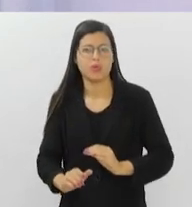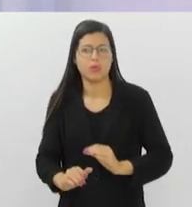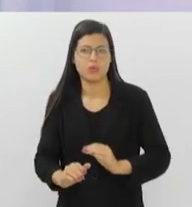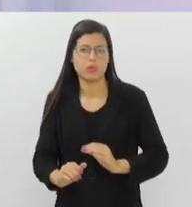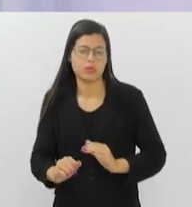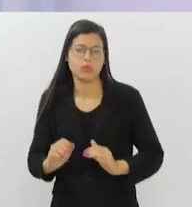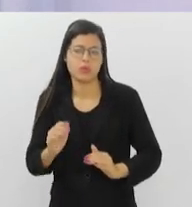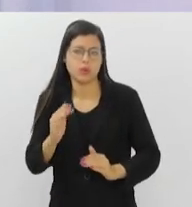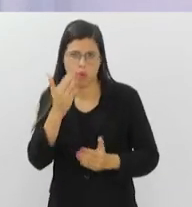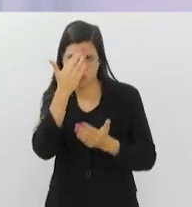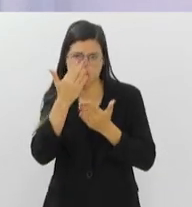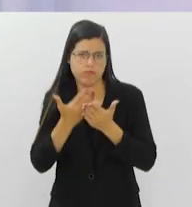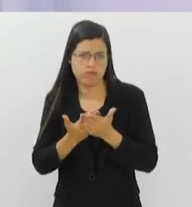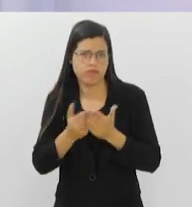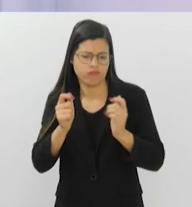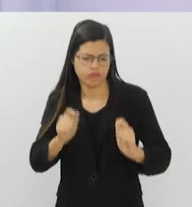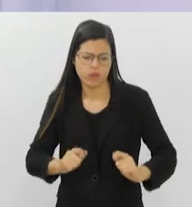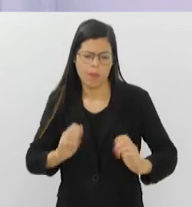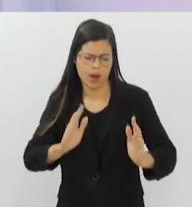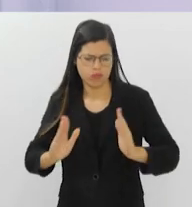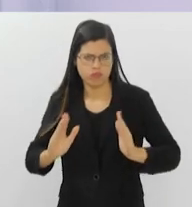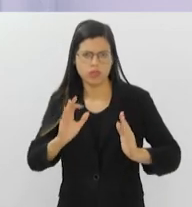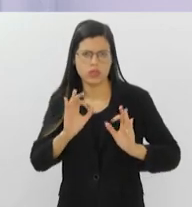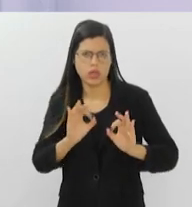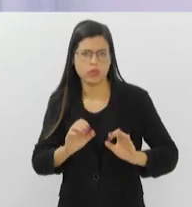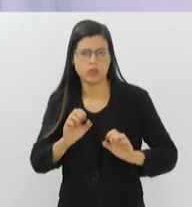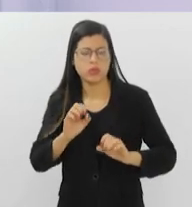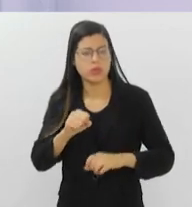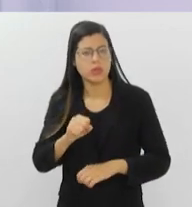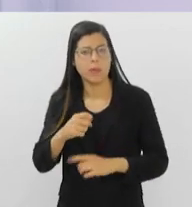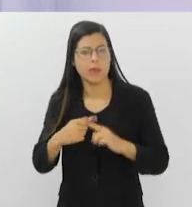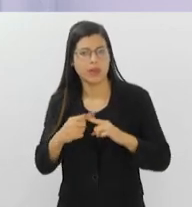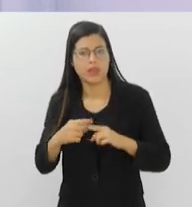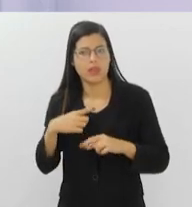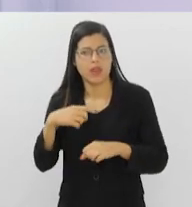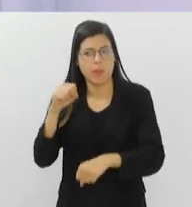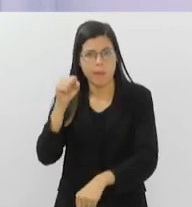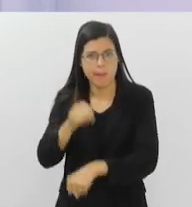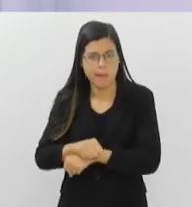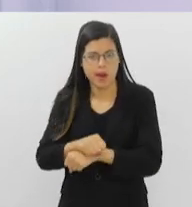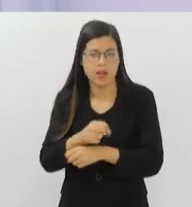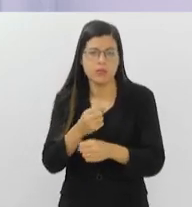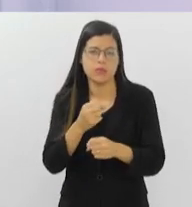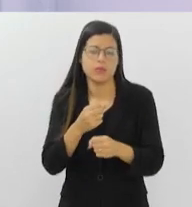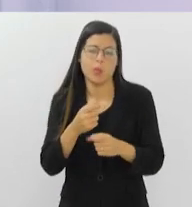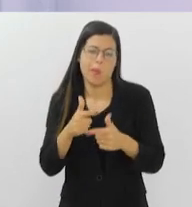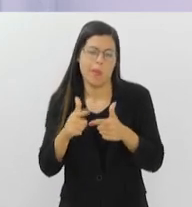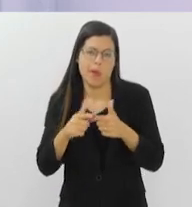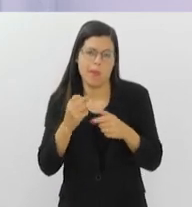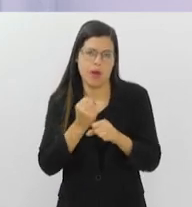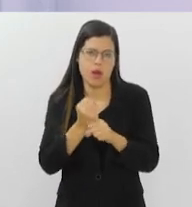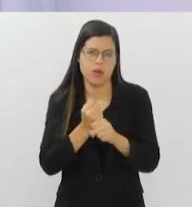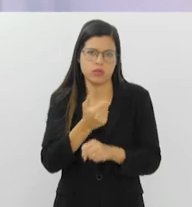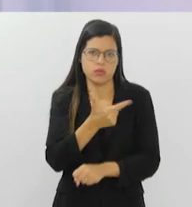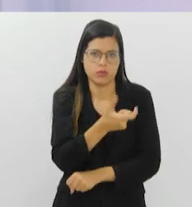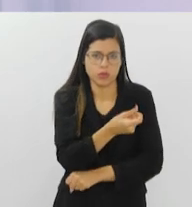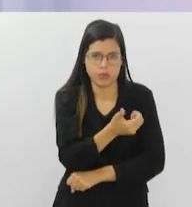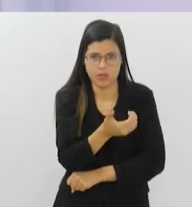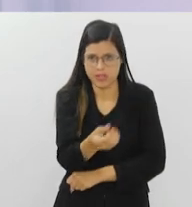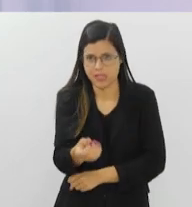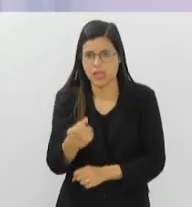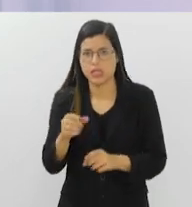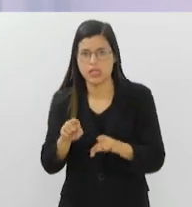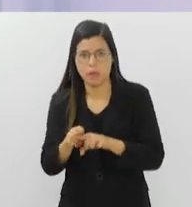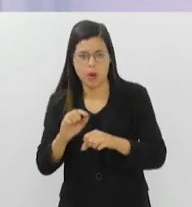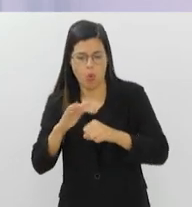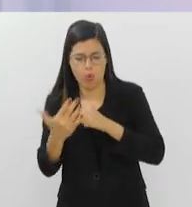causa das interrupções que aconteceram na calamidade pública de 16 e na Covid de 20, e as